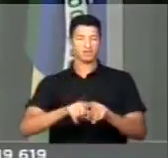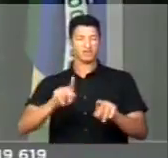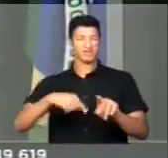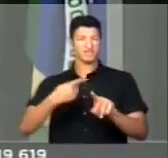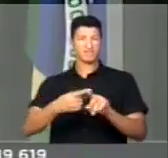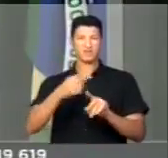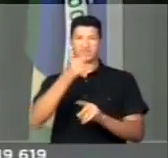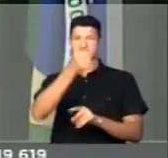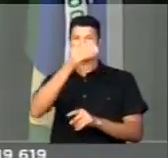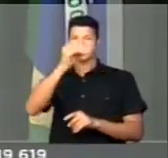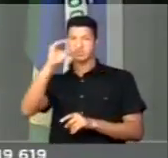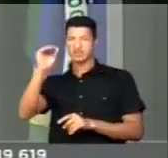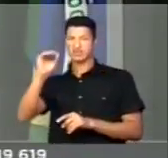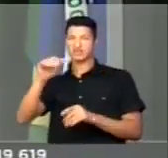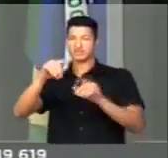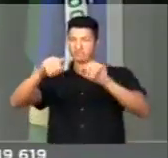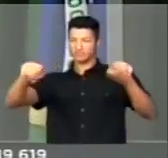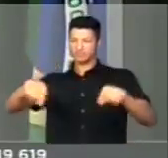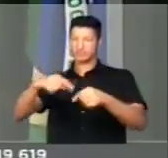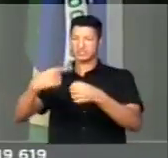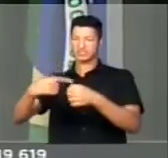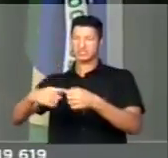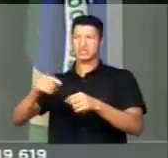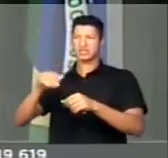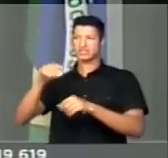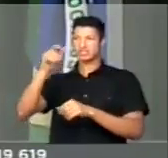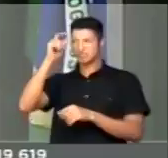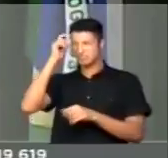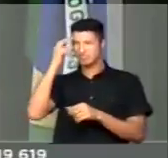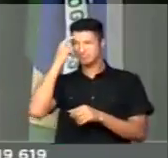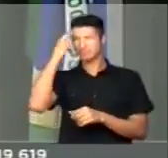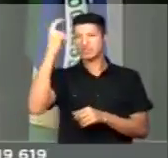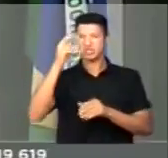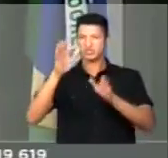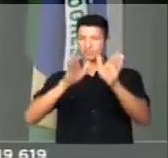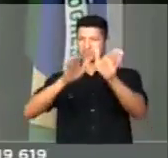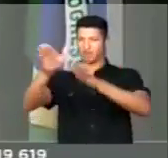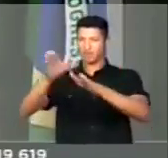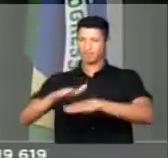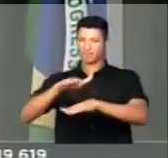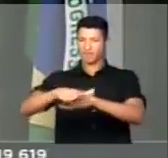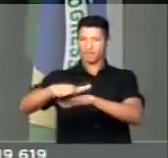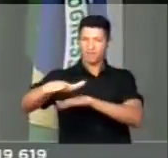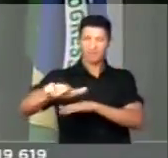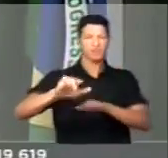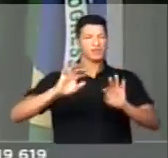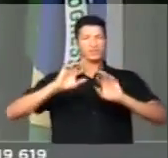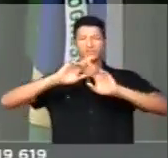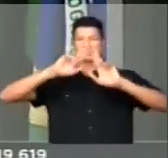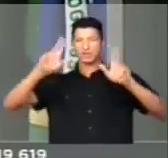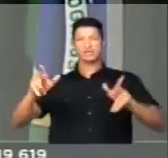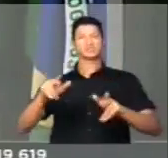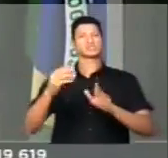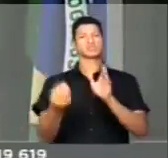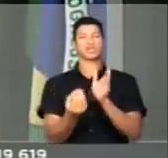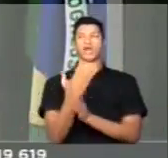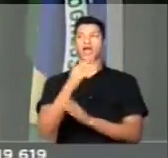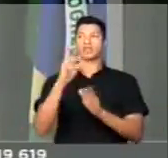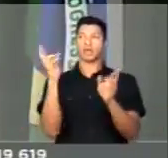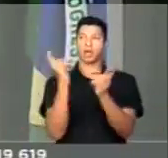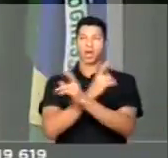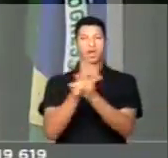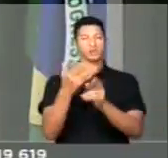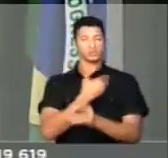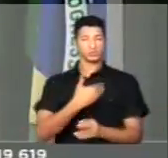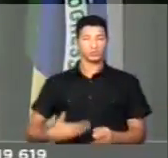onde são mais de 100 postos para tornar aquela cidade inteligente e funcional. Além disso, vagas foram criadas também na rede pública de